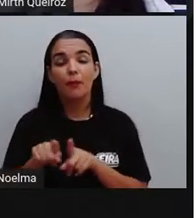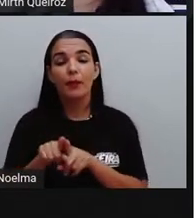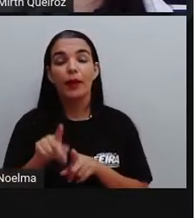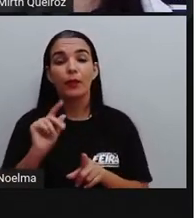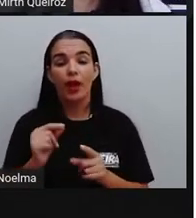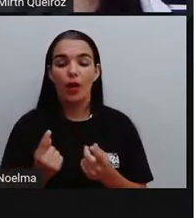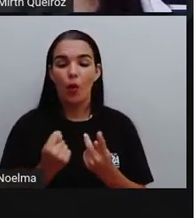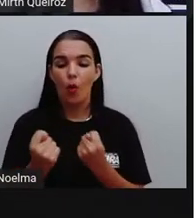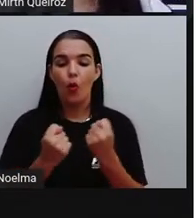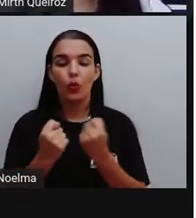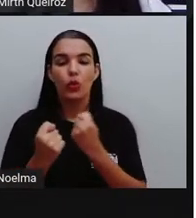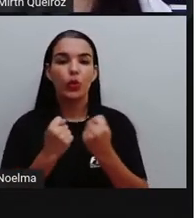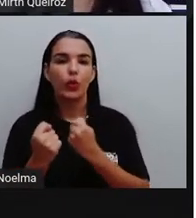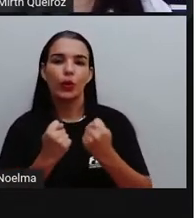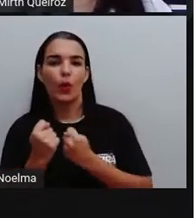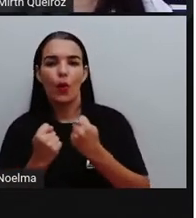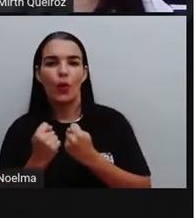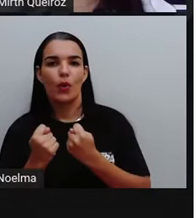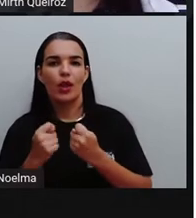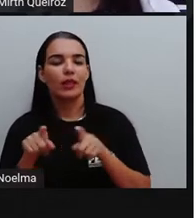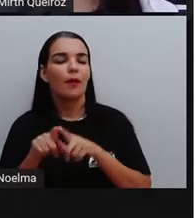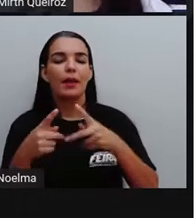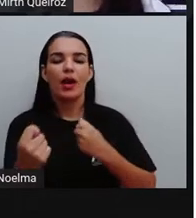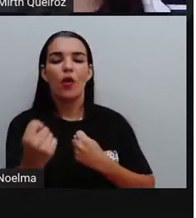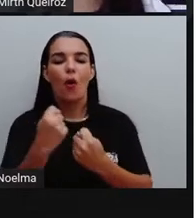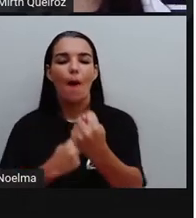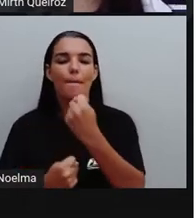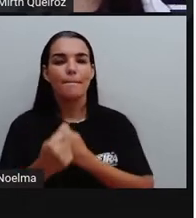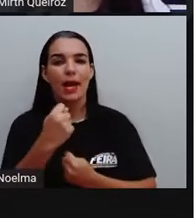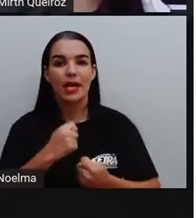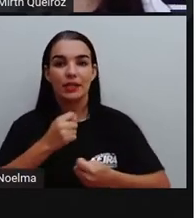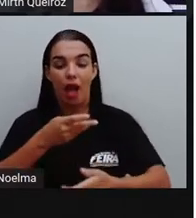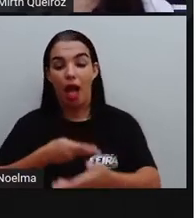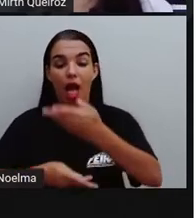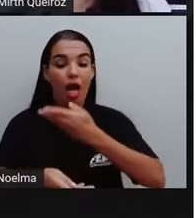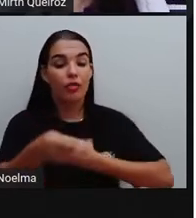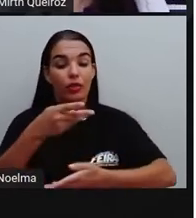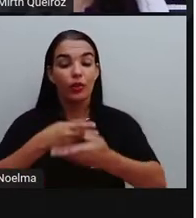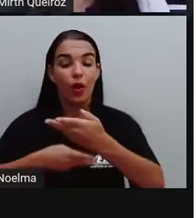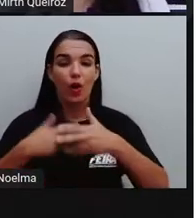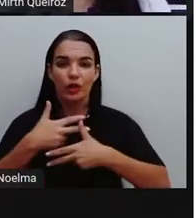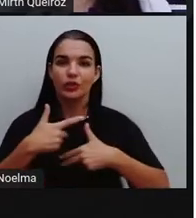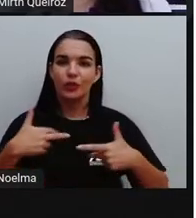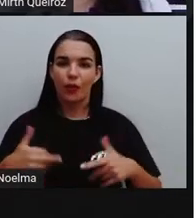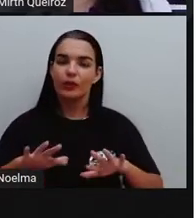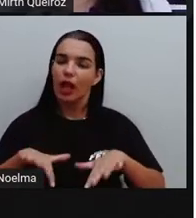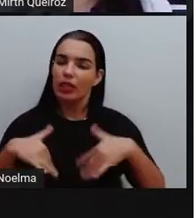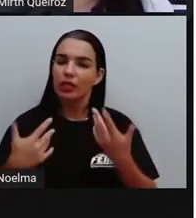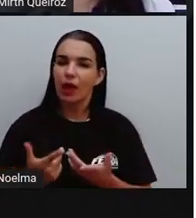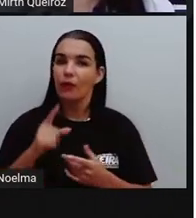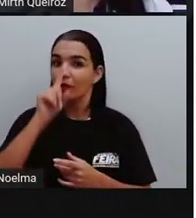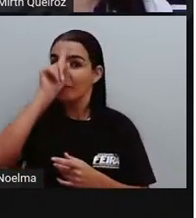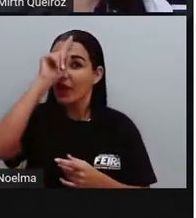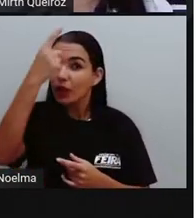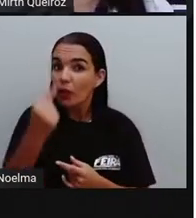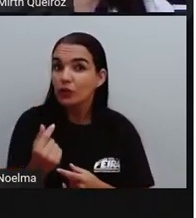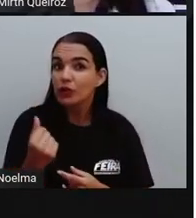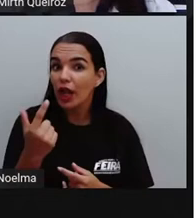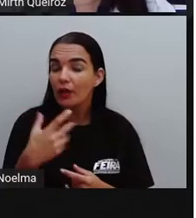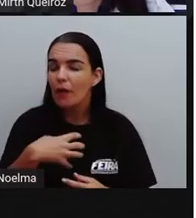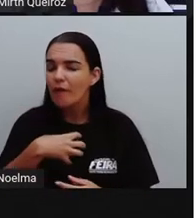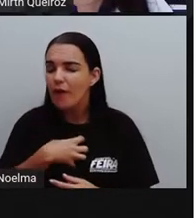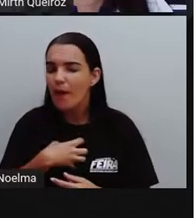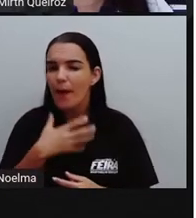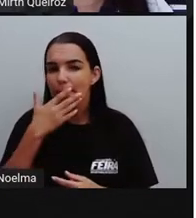né? A comercialização, a troca de mercadorias. Então, o dinheiro, ele foi inventado como uma forma de